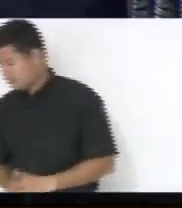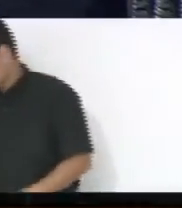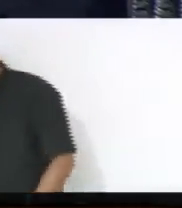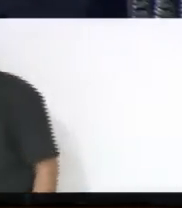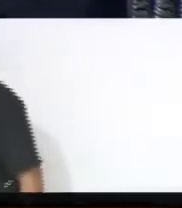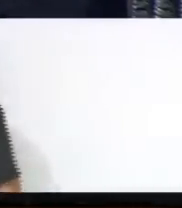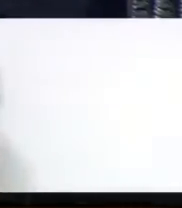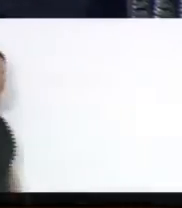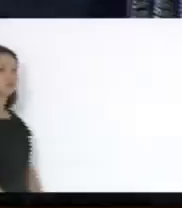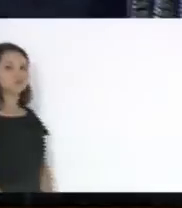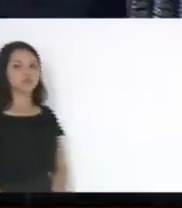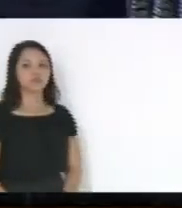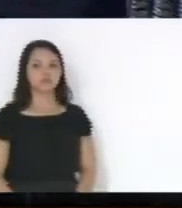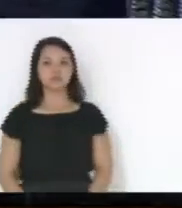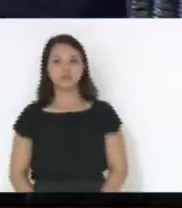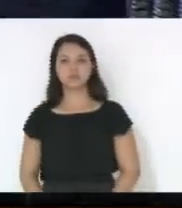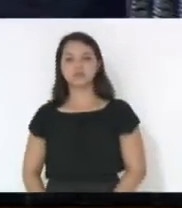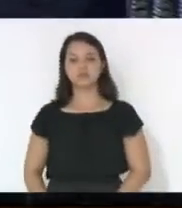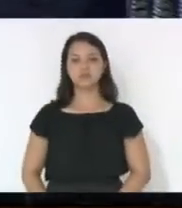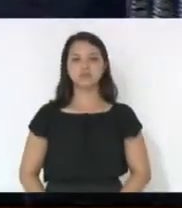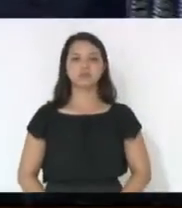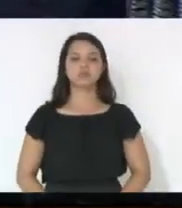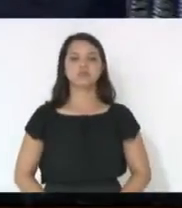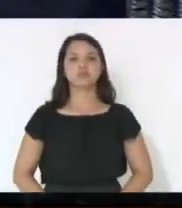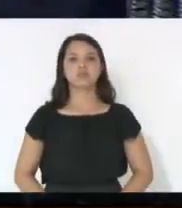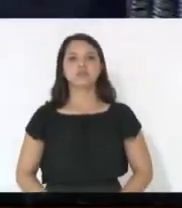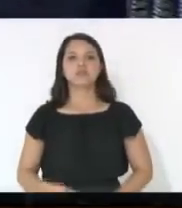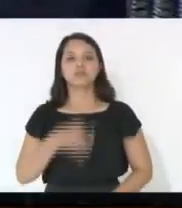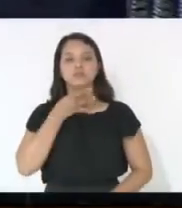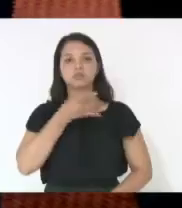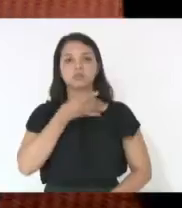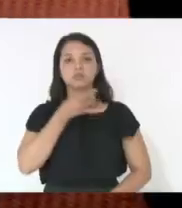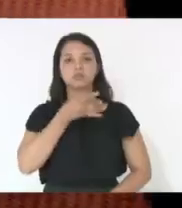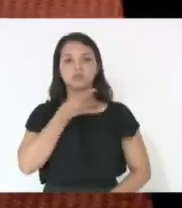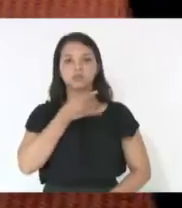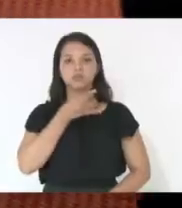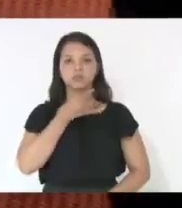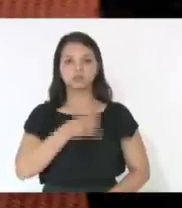ao deputado Valdir Cubalquini. Senhor presidente,